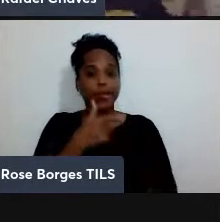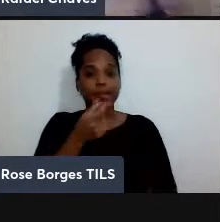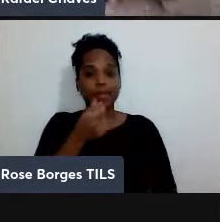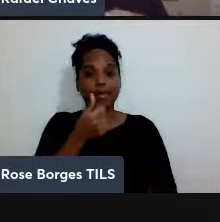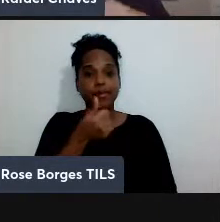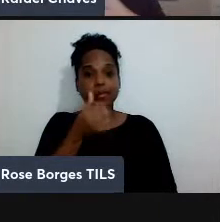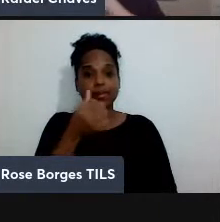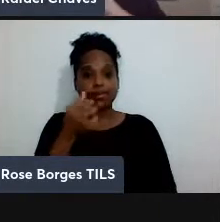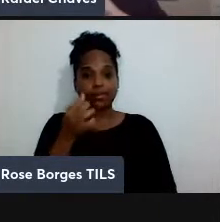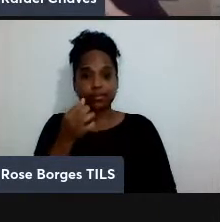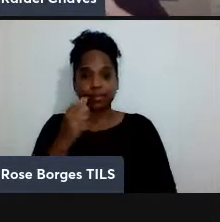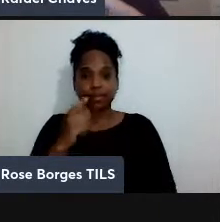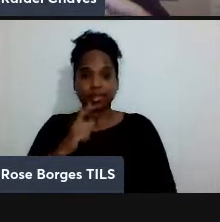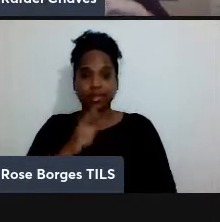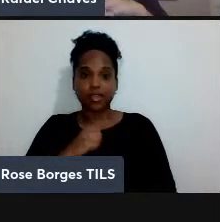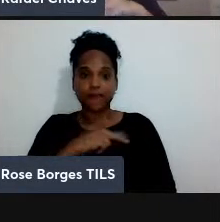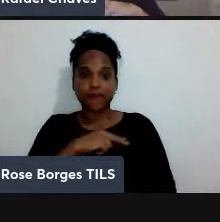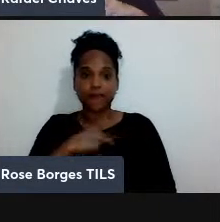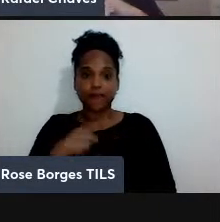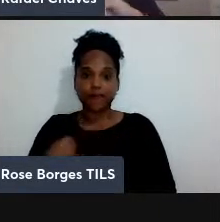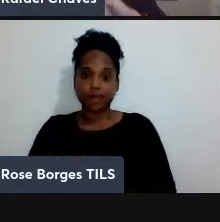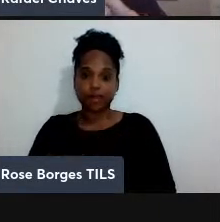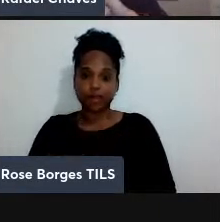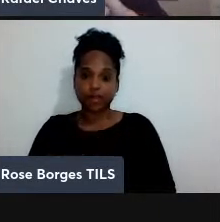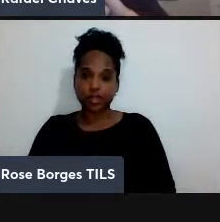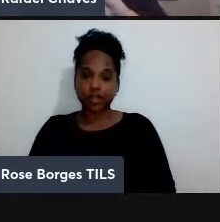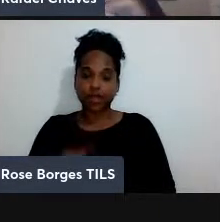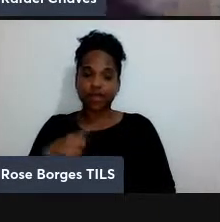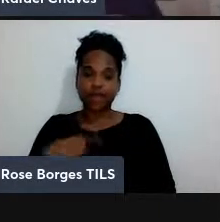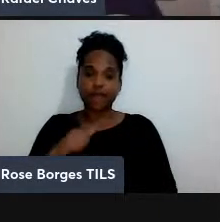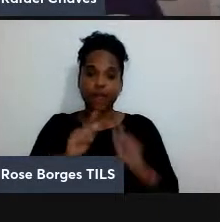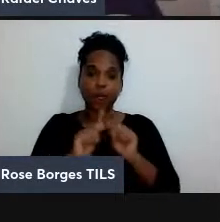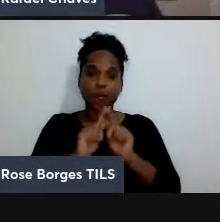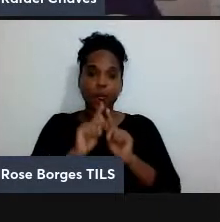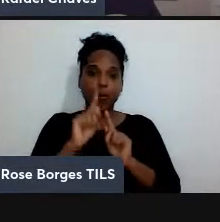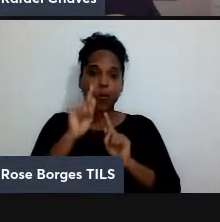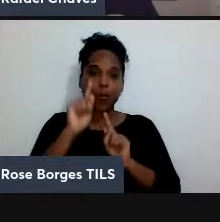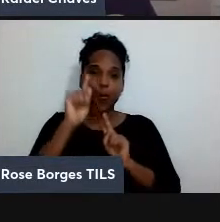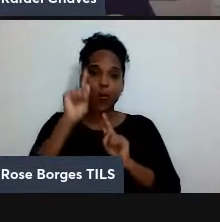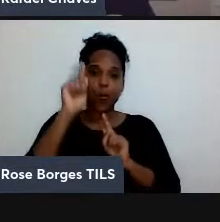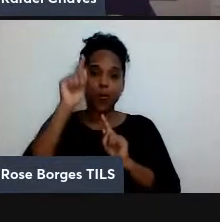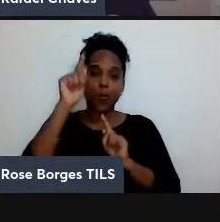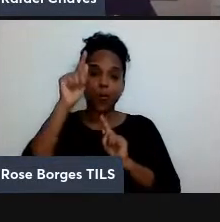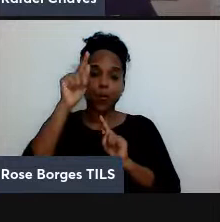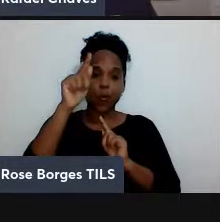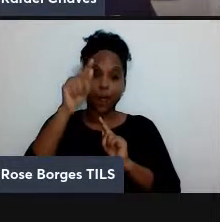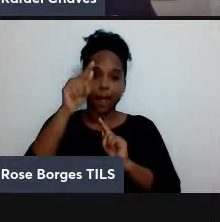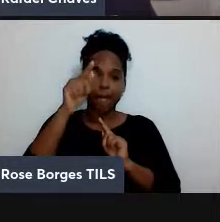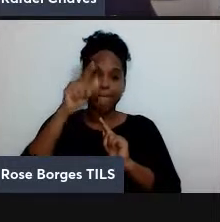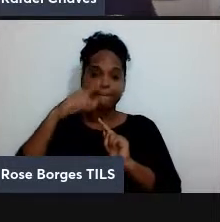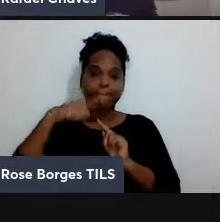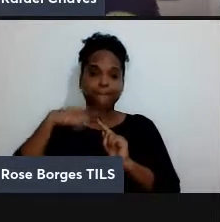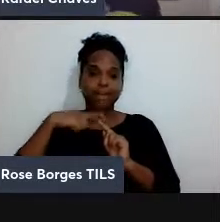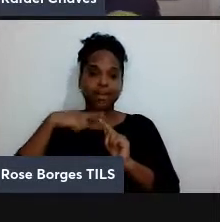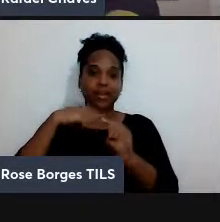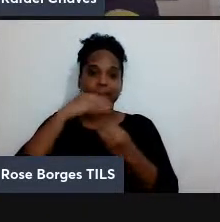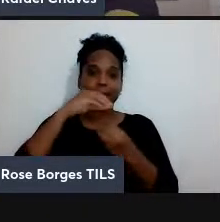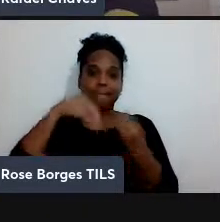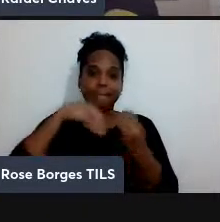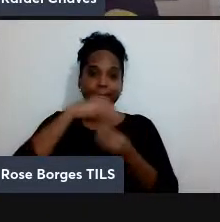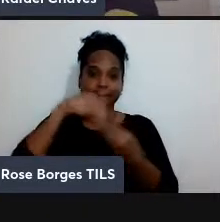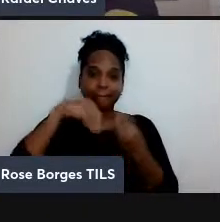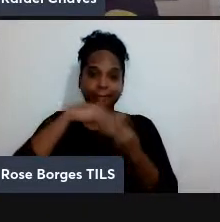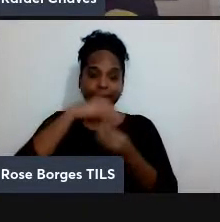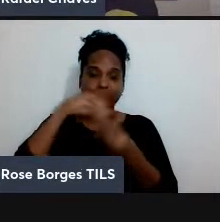a China eles lançaram esse satélite o Mísseos que tem uma fonte de estados emaranhados embarcada e com essa